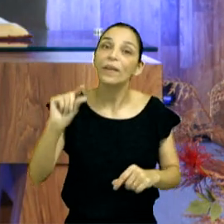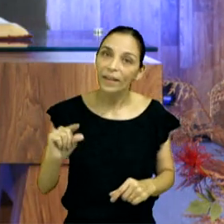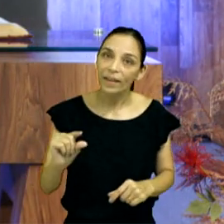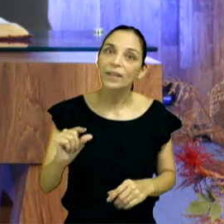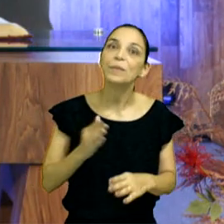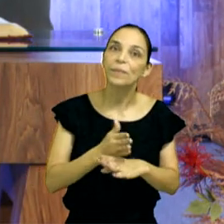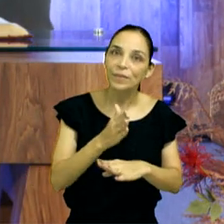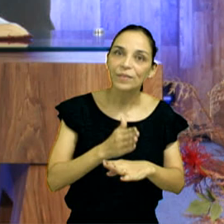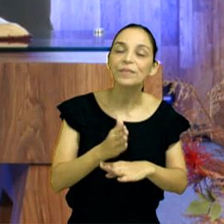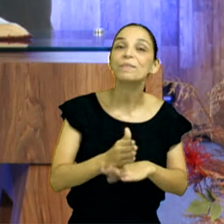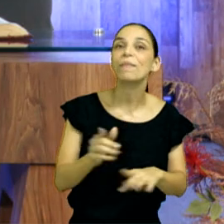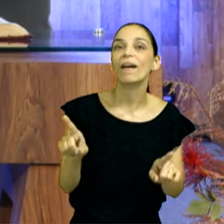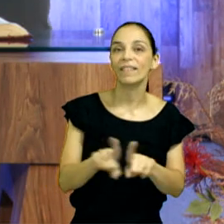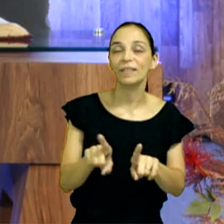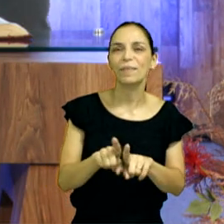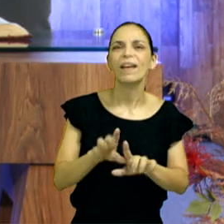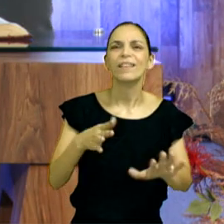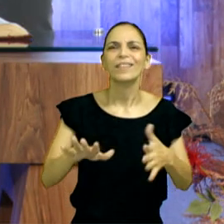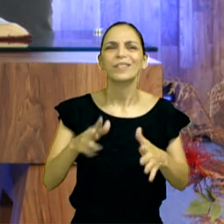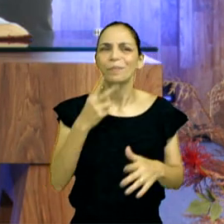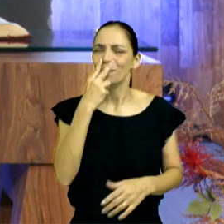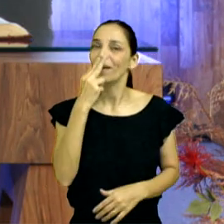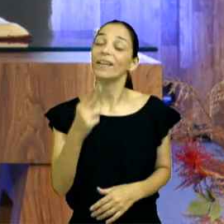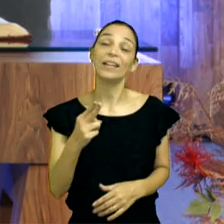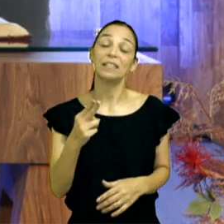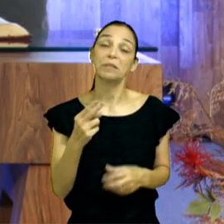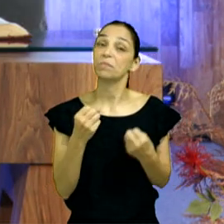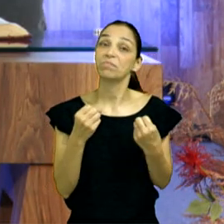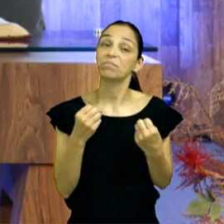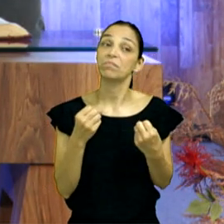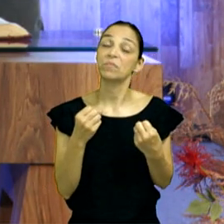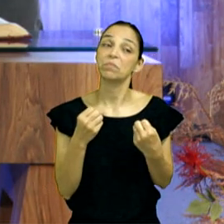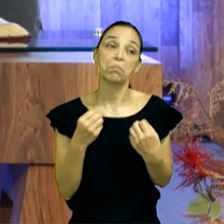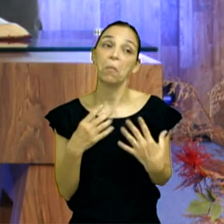aquelas coisas que parecem que não tem importância, mas que depois viram gigantes.